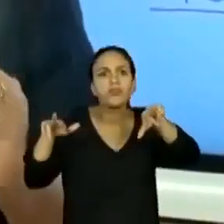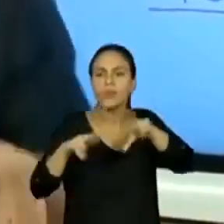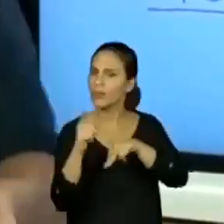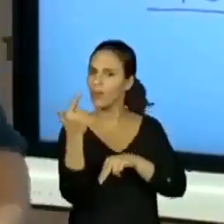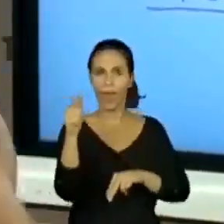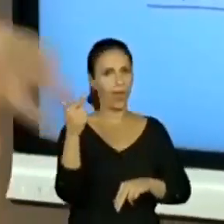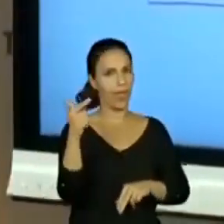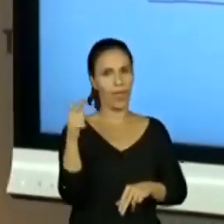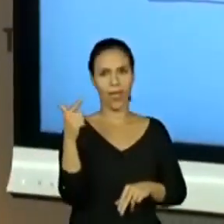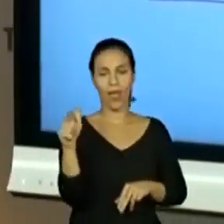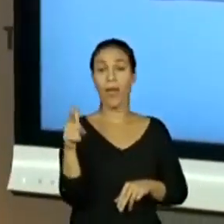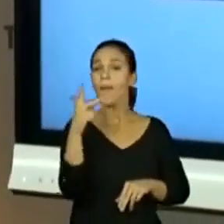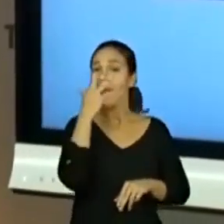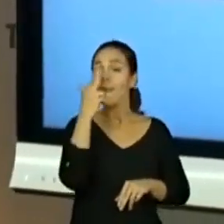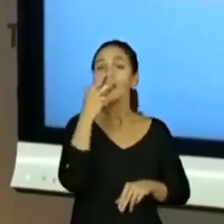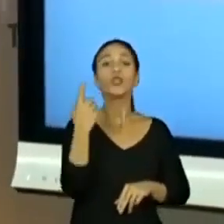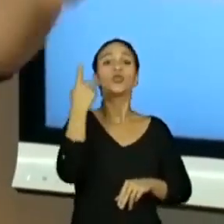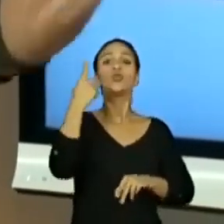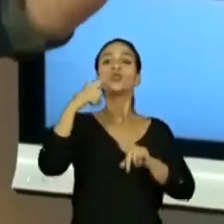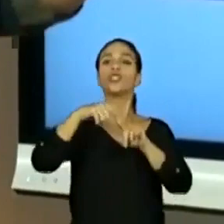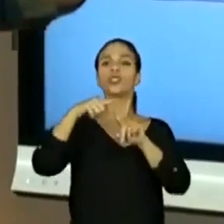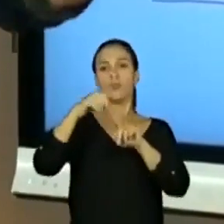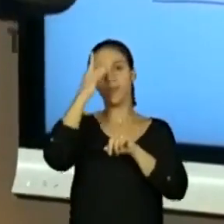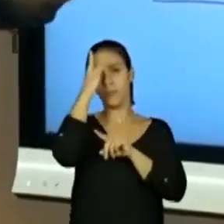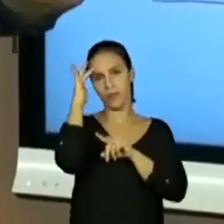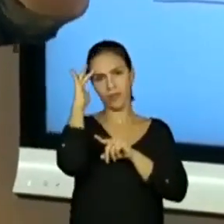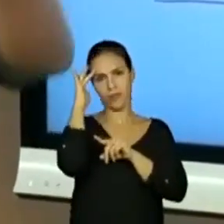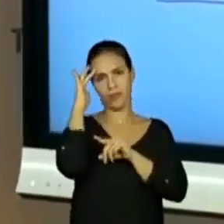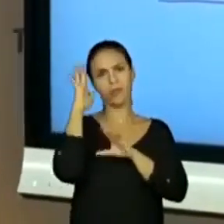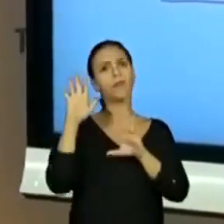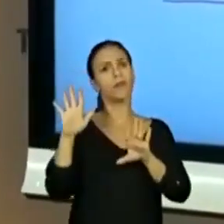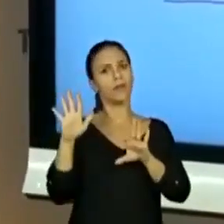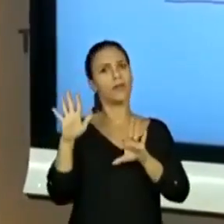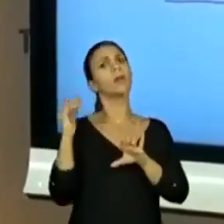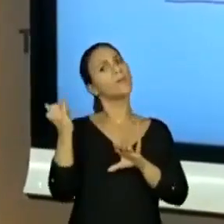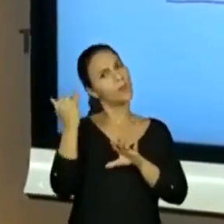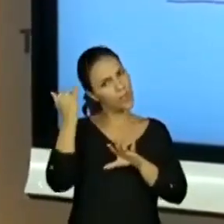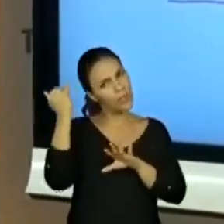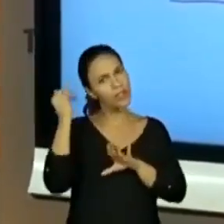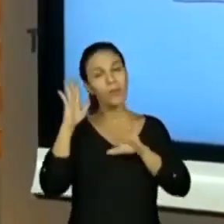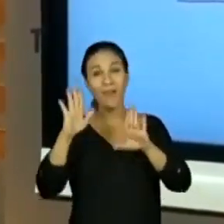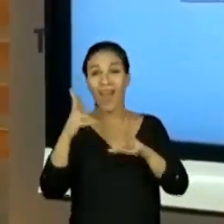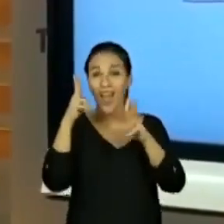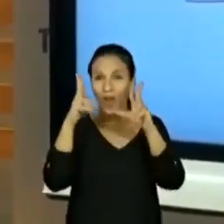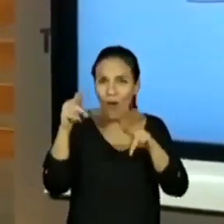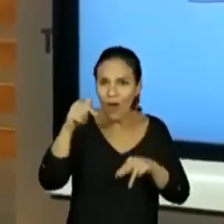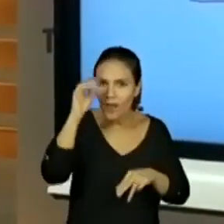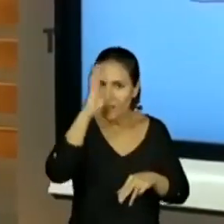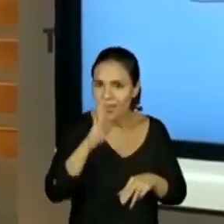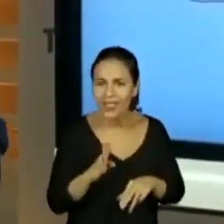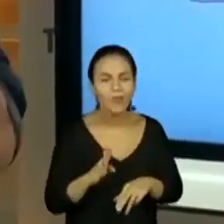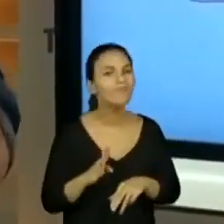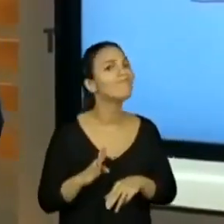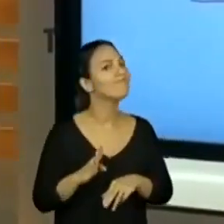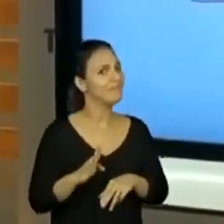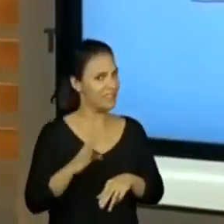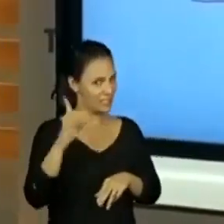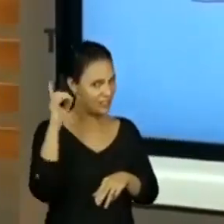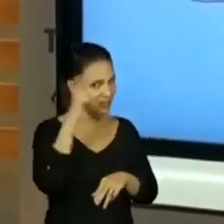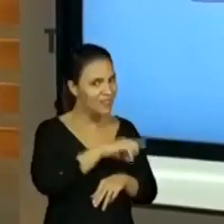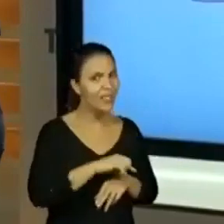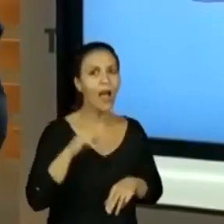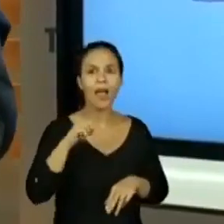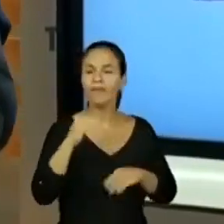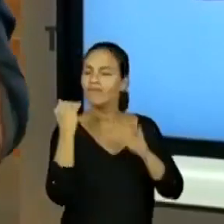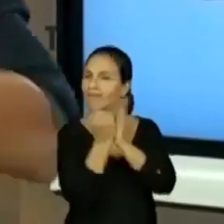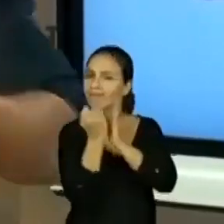nós temos. É quase que um tipo de pessoa. Não que seja importante, claro. Mas, igual o Brasil, rapaz, é coisa